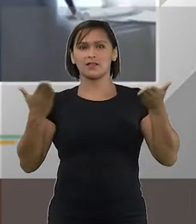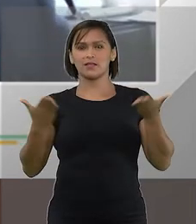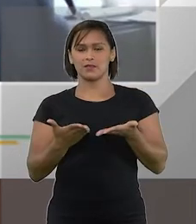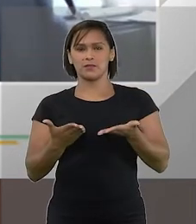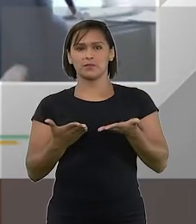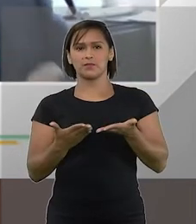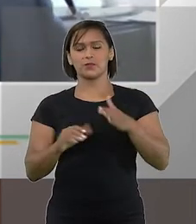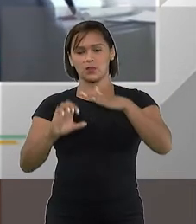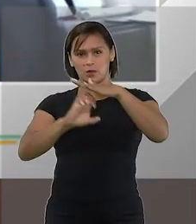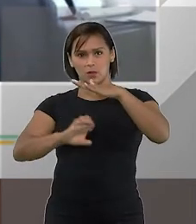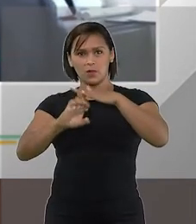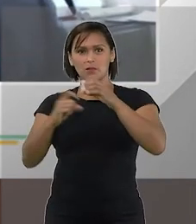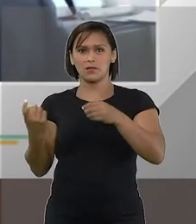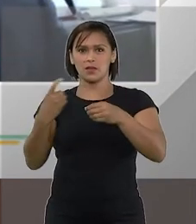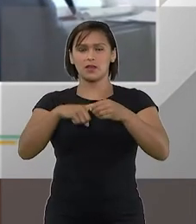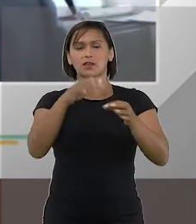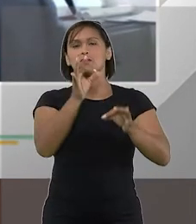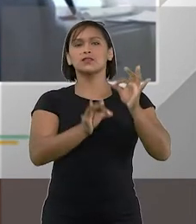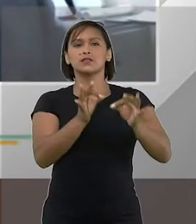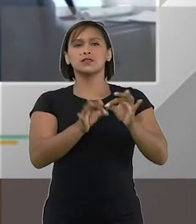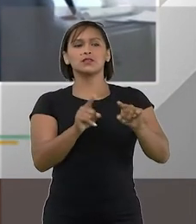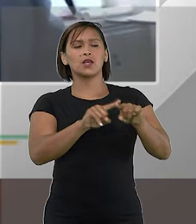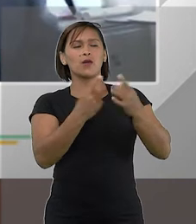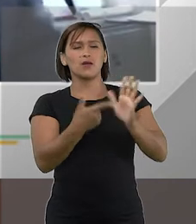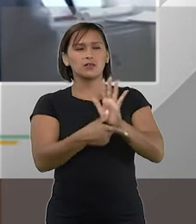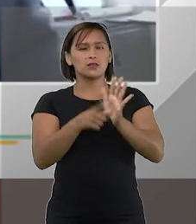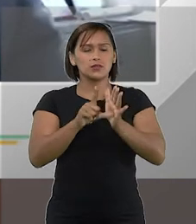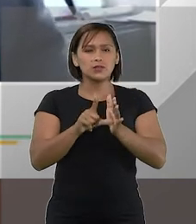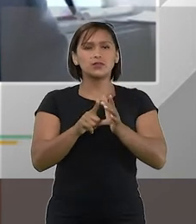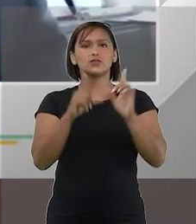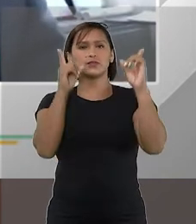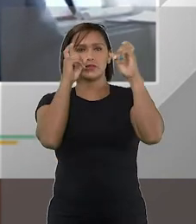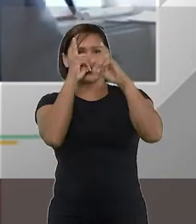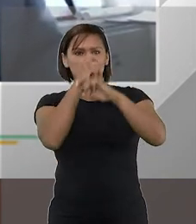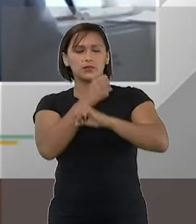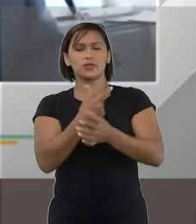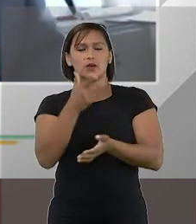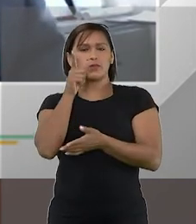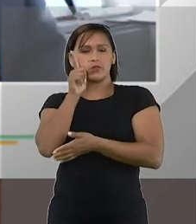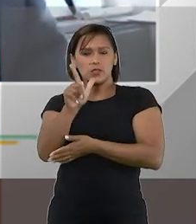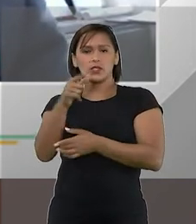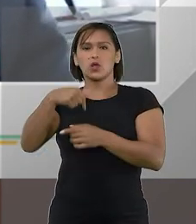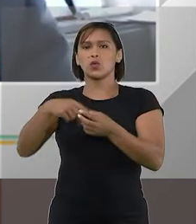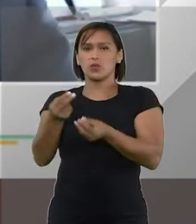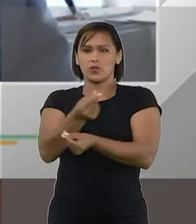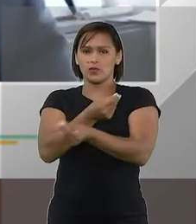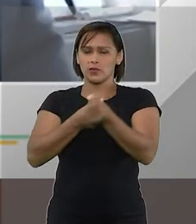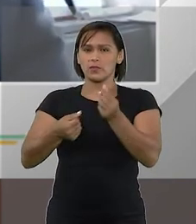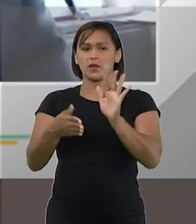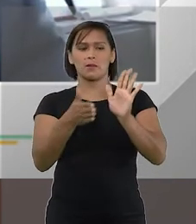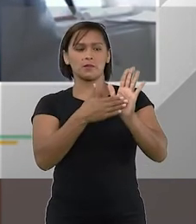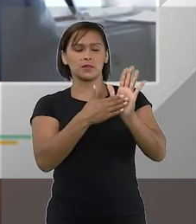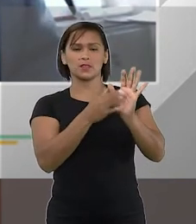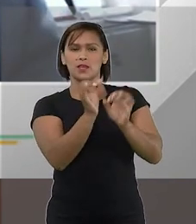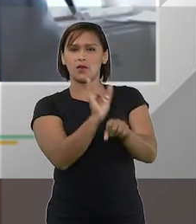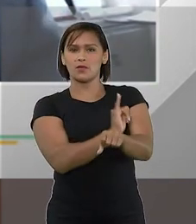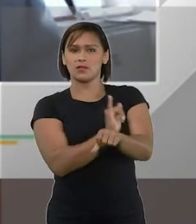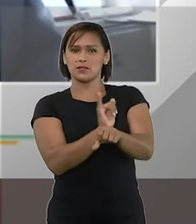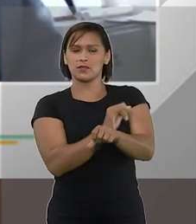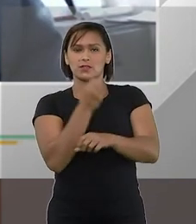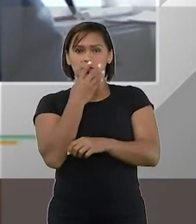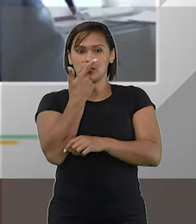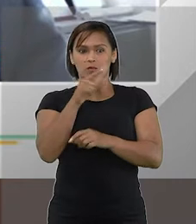agora, uma empresa em recuperação que antes tinha tanta dificuldade para obter um financiamento, para apresentar um plano